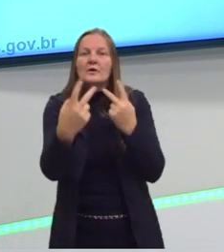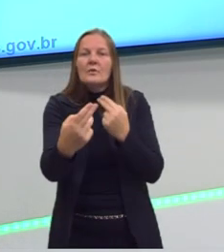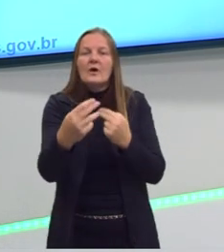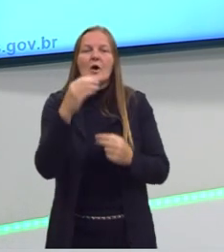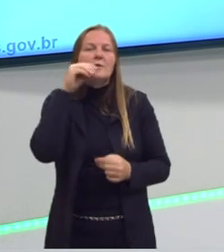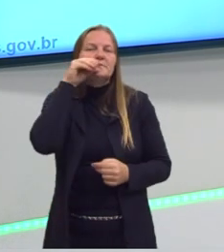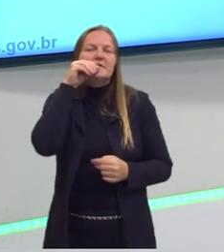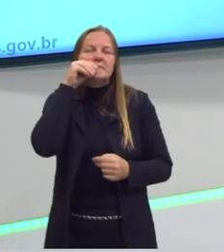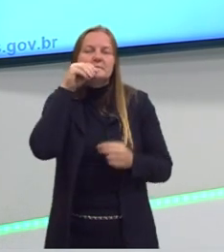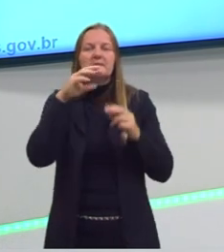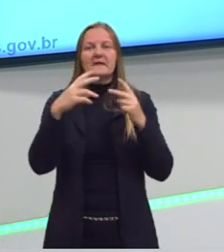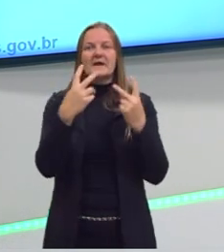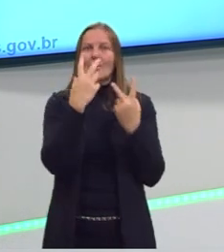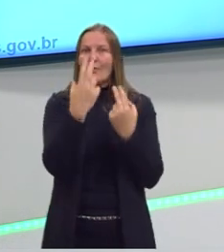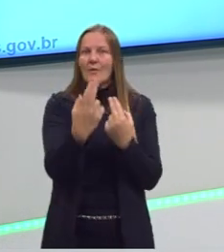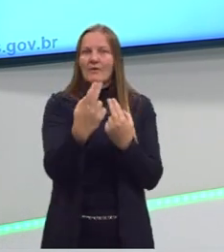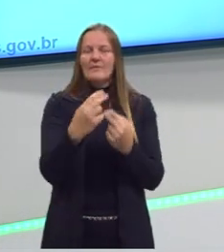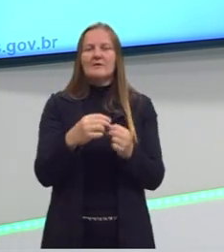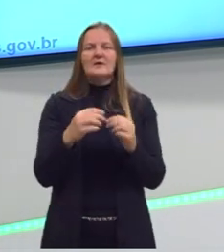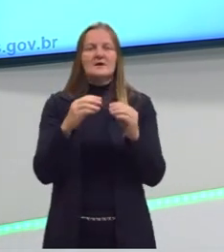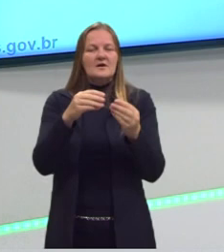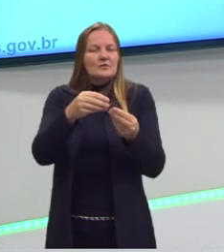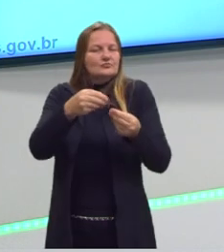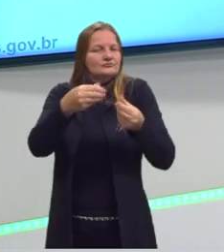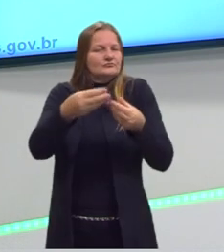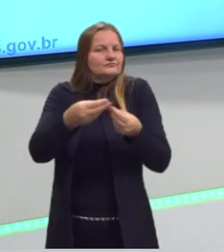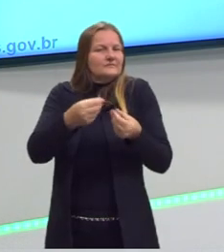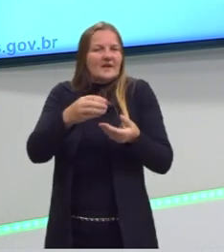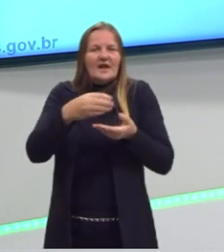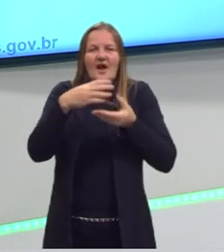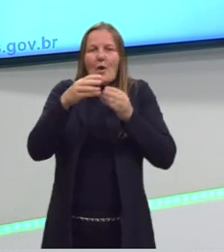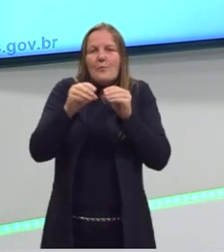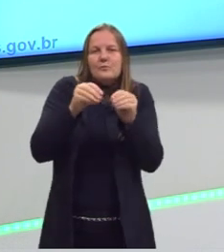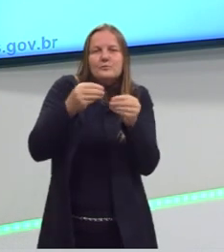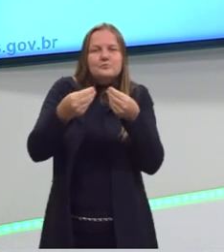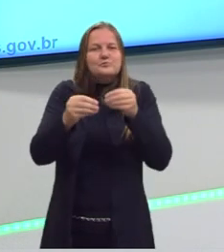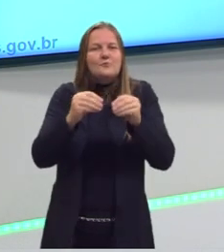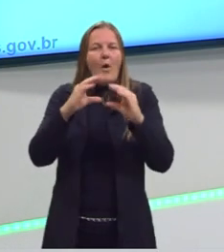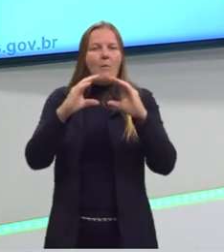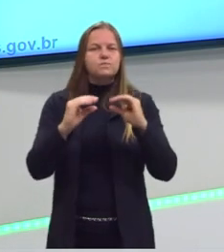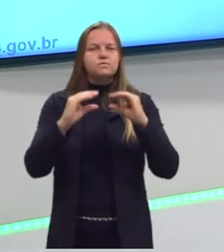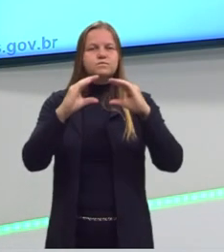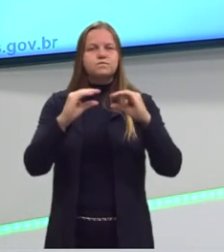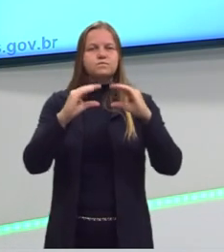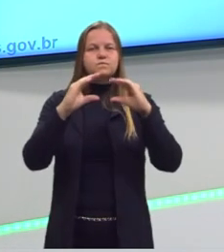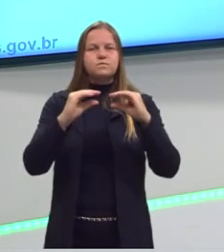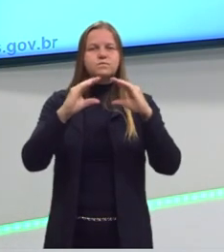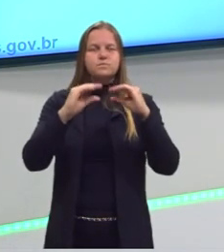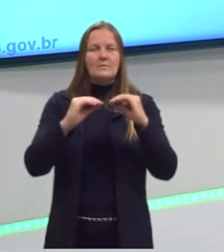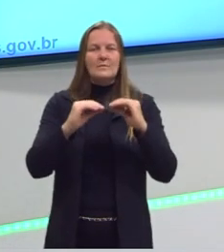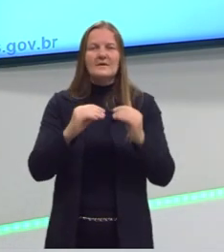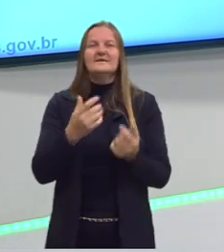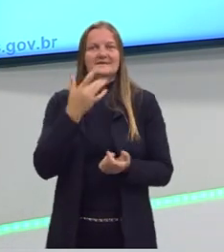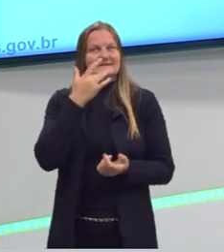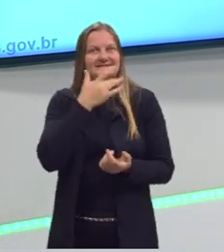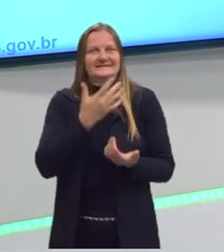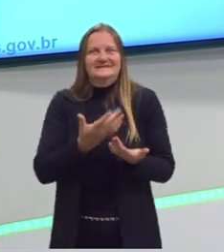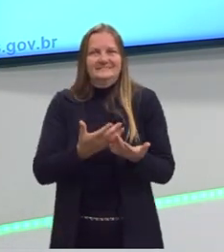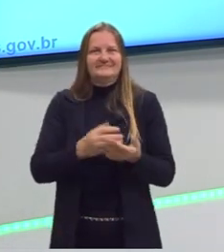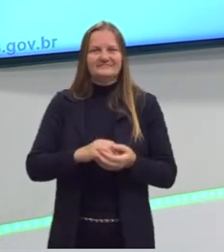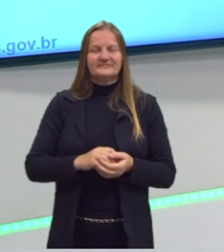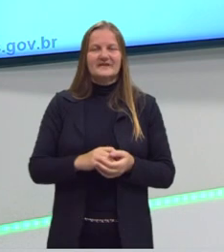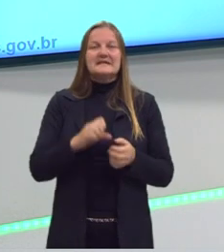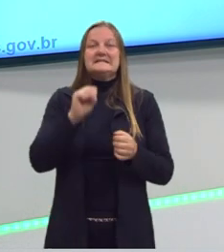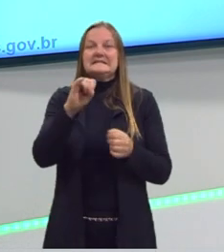sabor, com a mesma textura, o mesmo fofinho o suficiente como eu gostaria. Porque se eu mudar qualquer